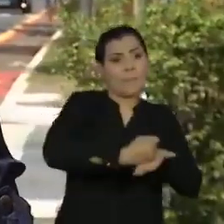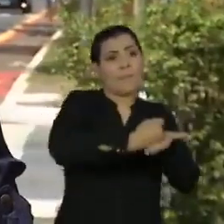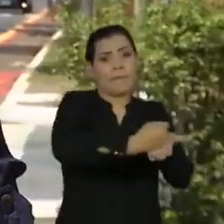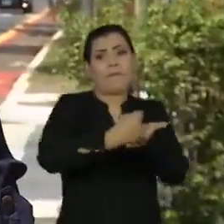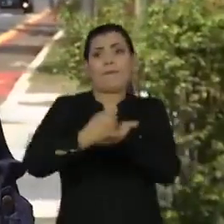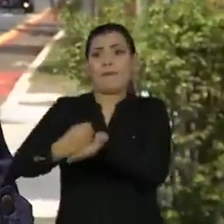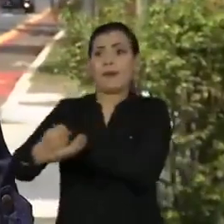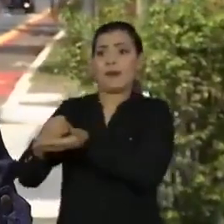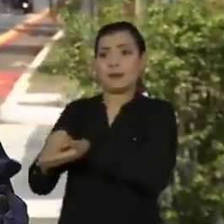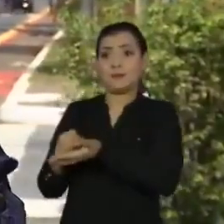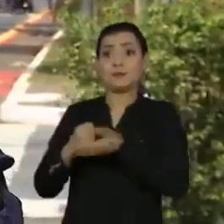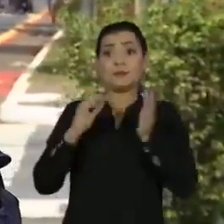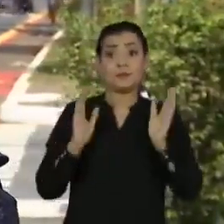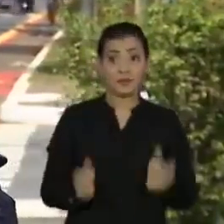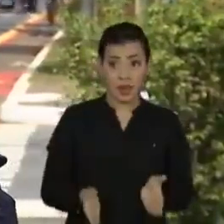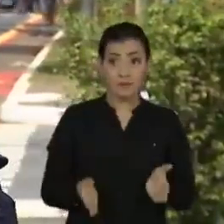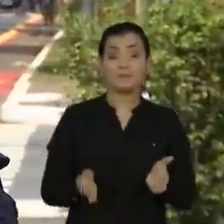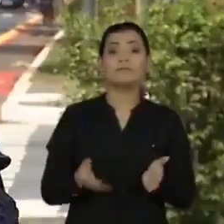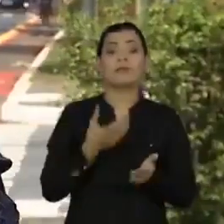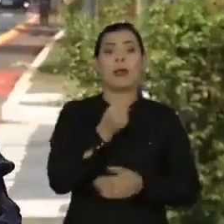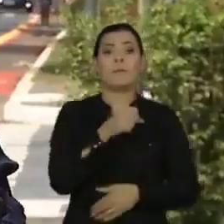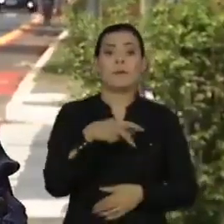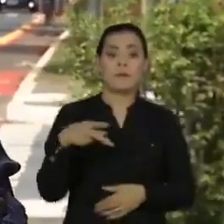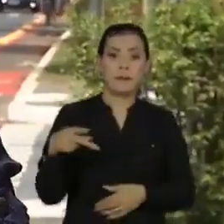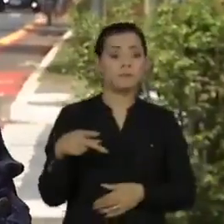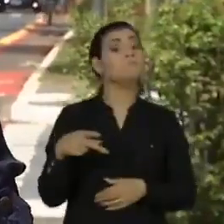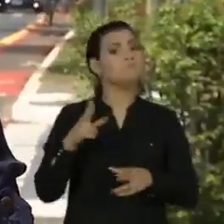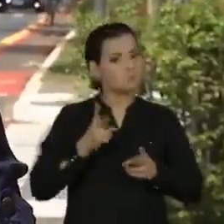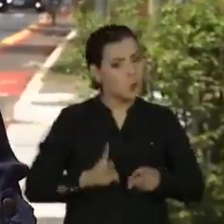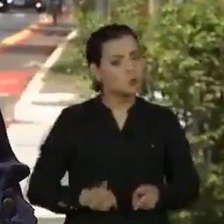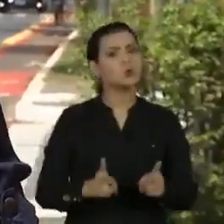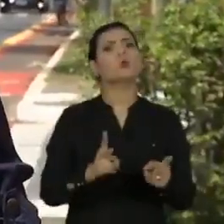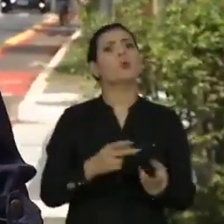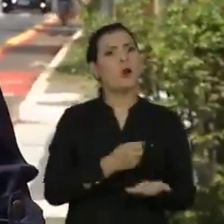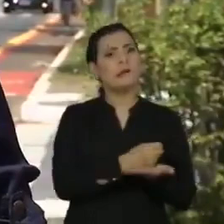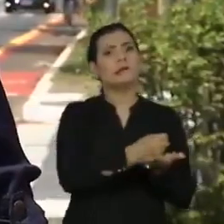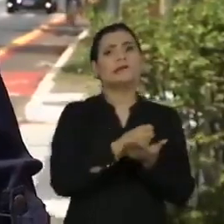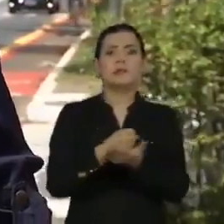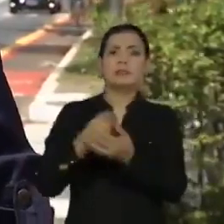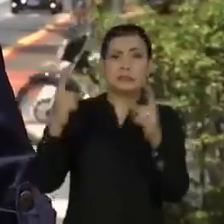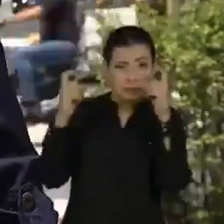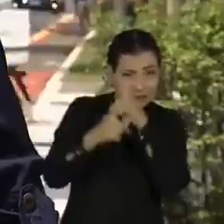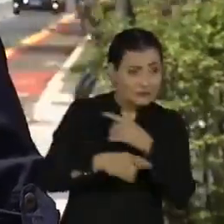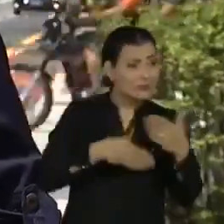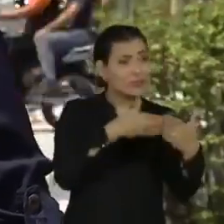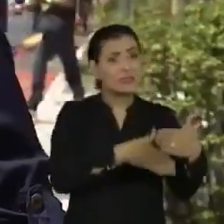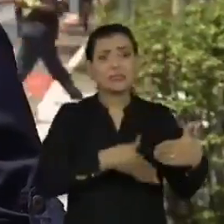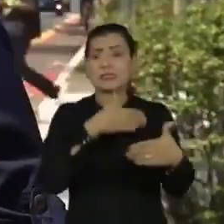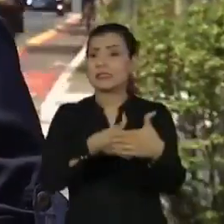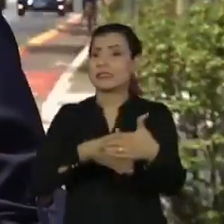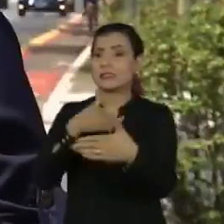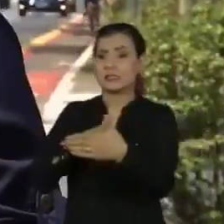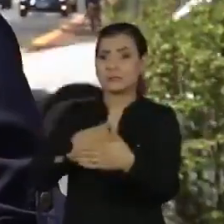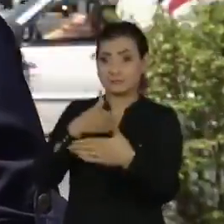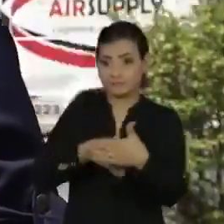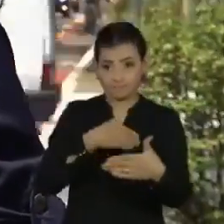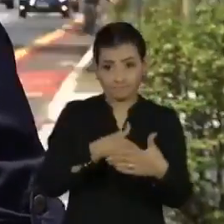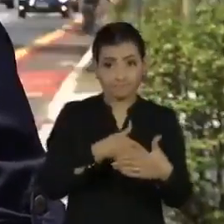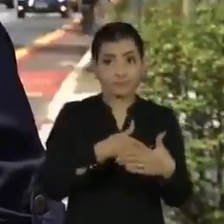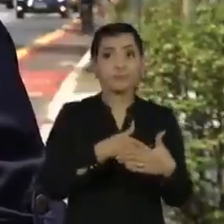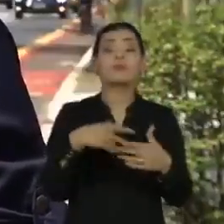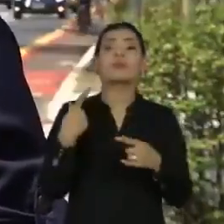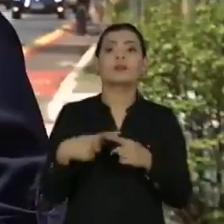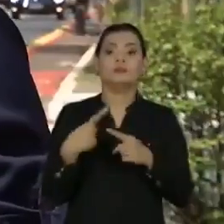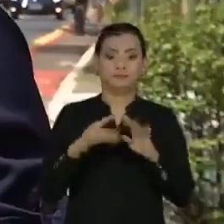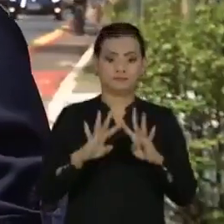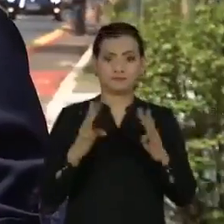ciclistas que realizam entregas por aplicativos seguem encontrando esse tipo de dificuldade durante o expediente. Mesmo